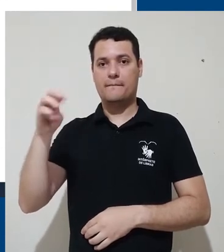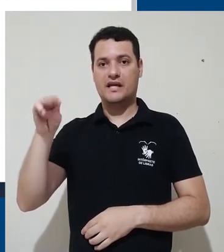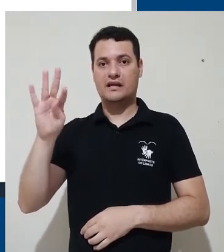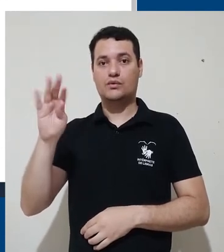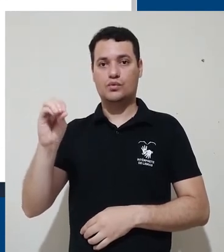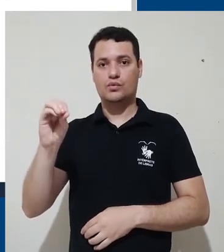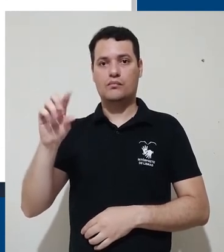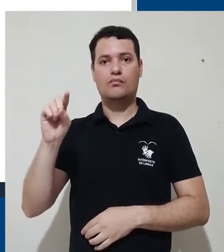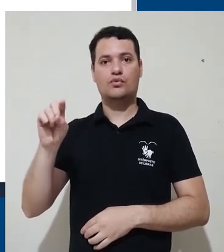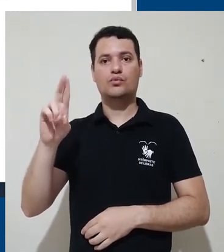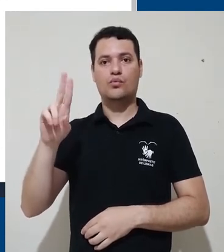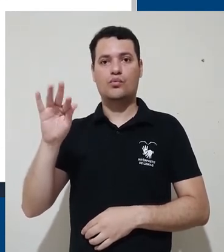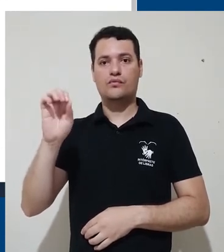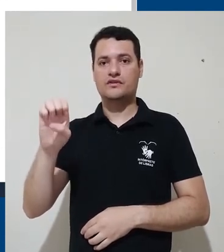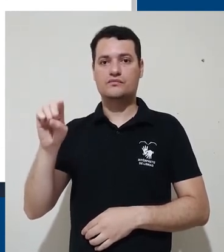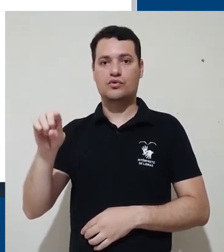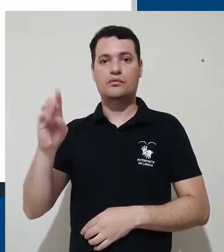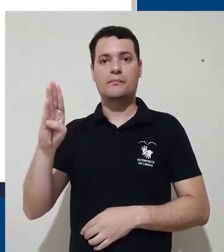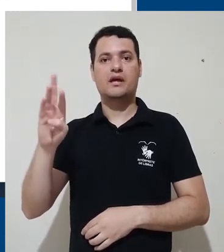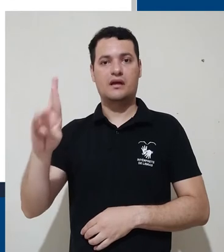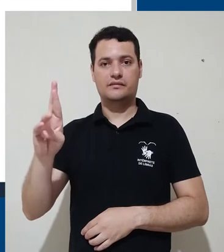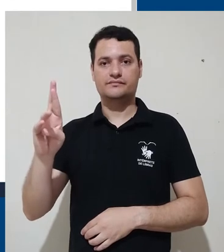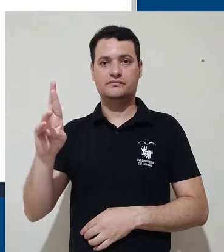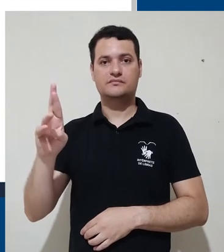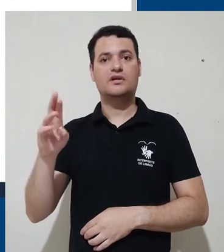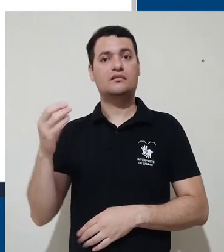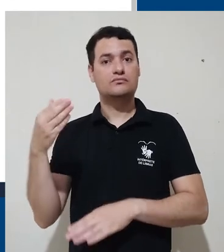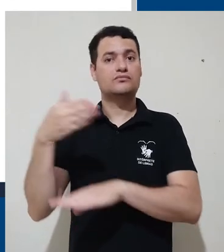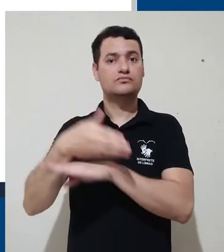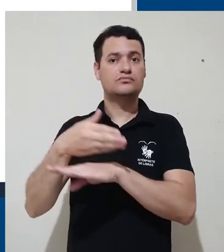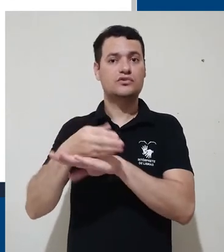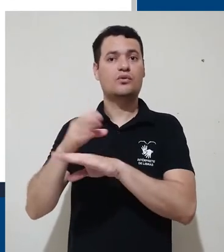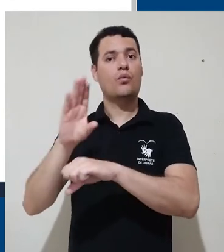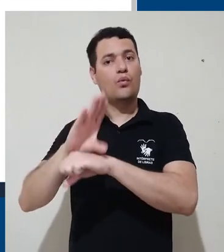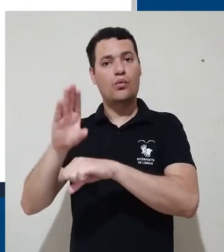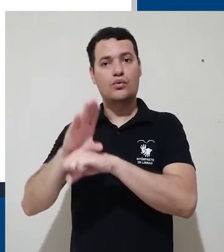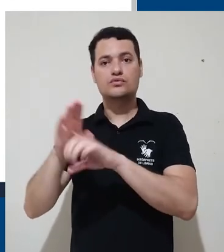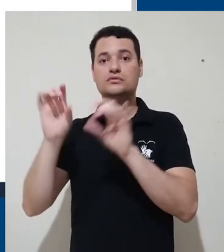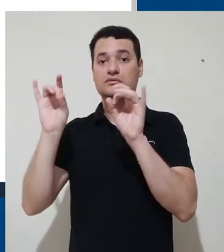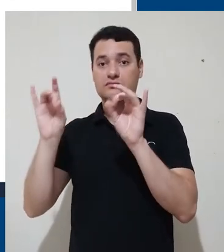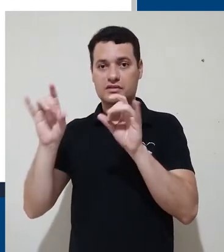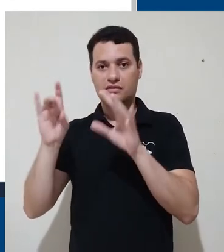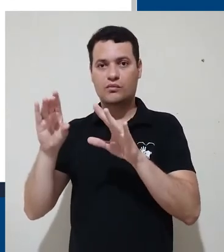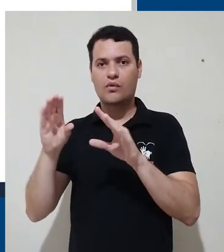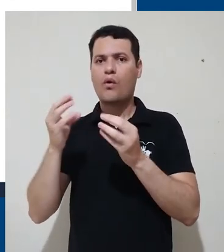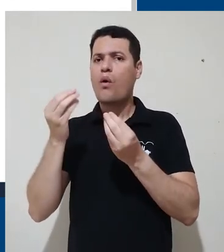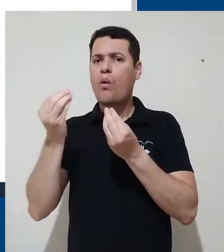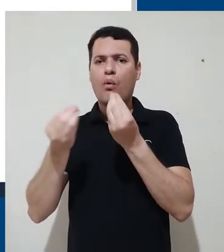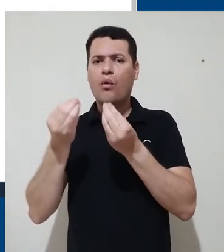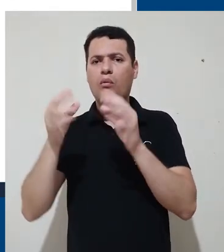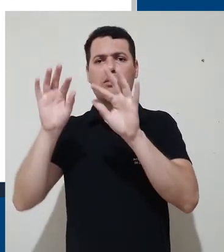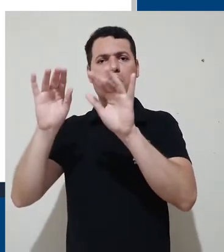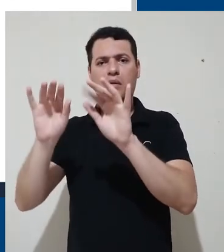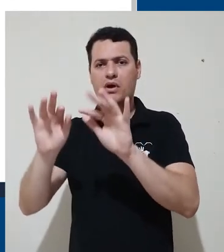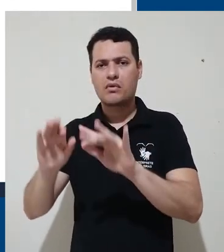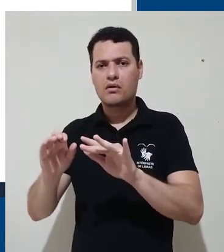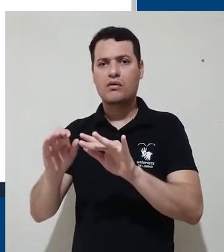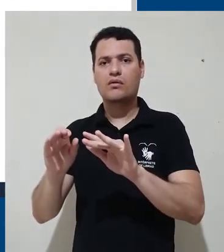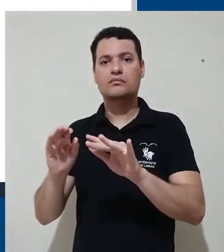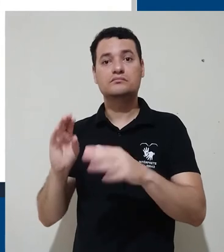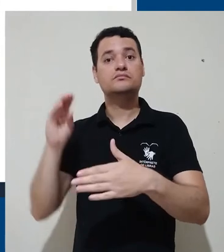Na plataforma de especialização e aperfeiçoamento ficam os cursos de especialização e aperfeiçoamento. O cadastro